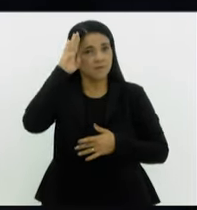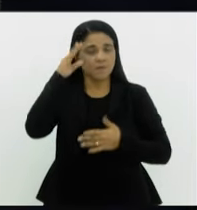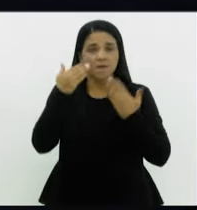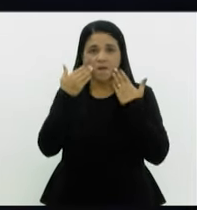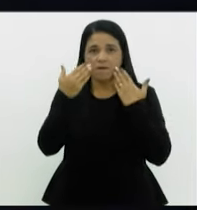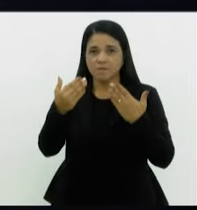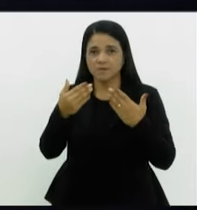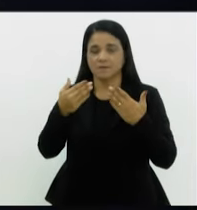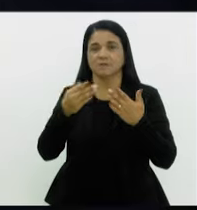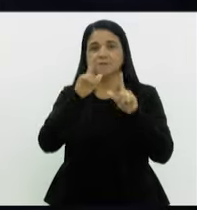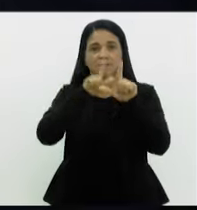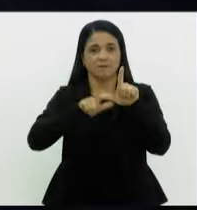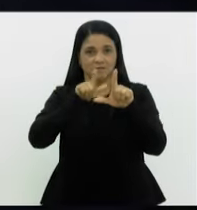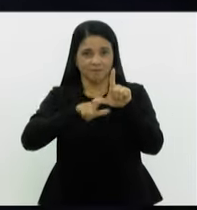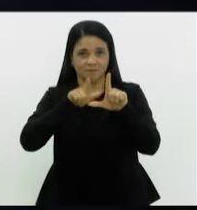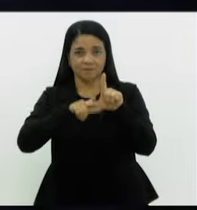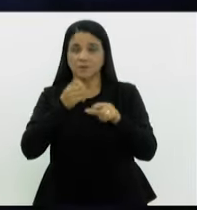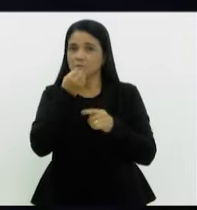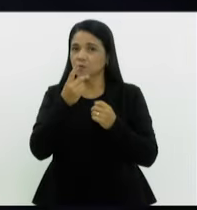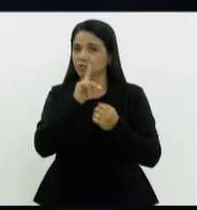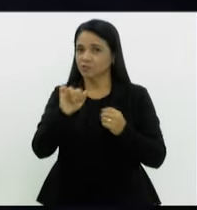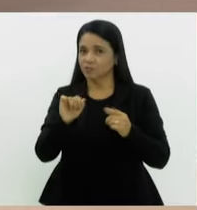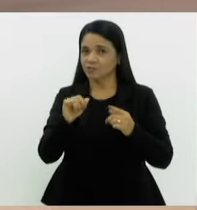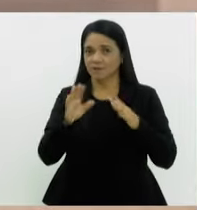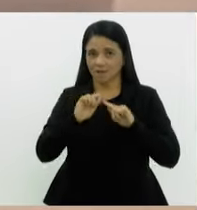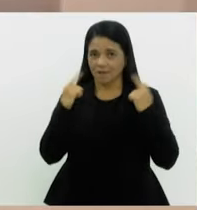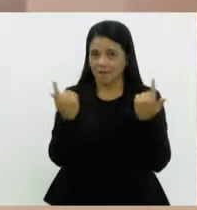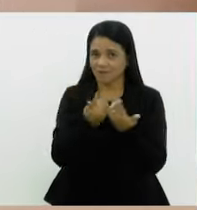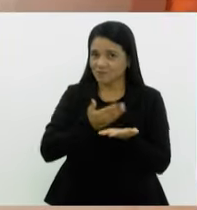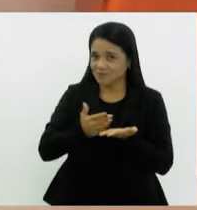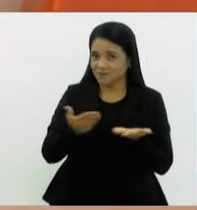Brasileira de Letras. O Bom Dia Alerj começa agora.